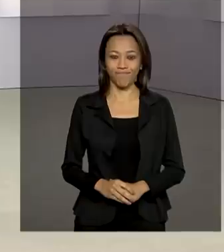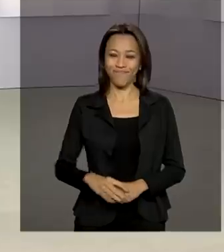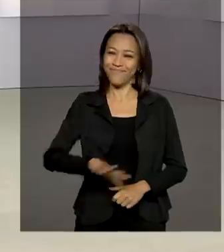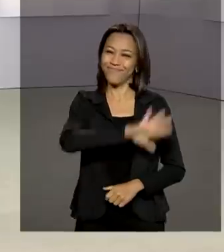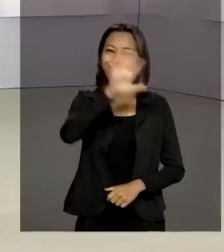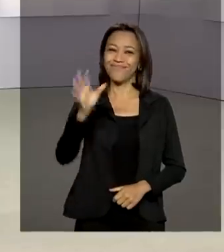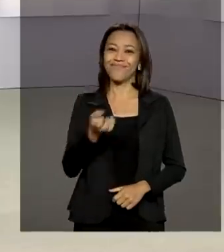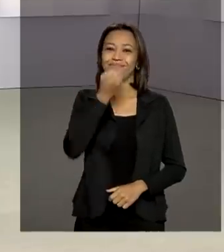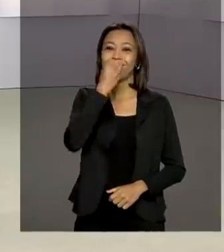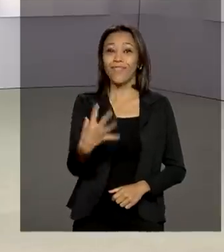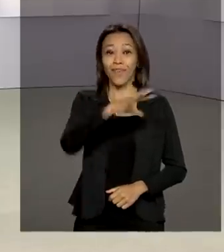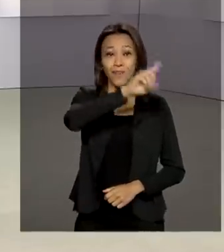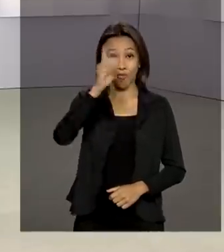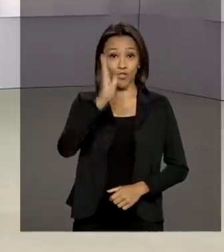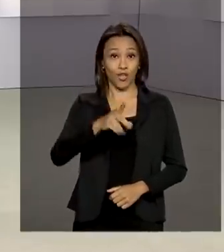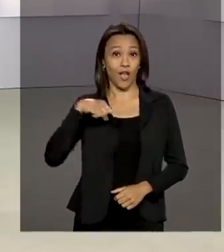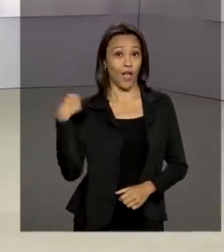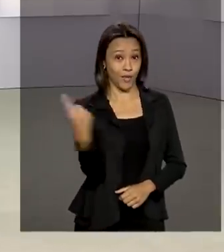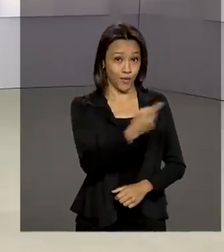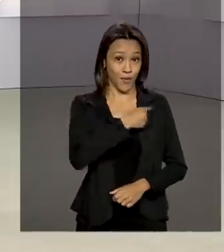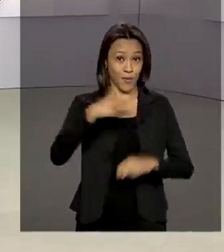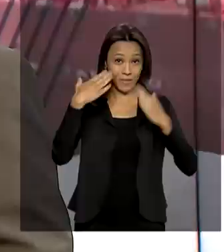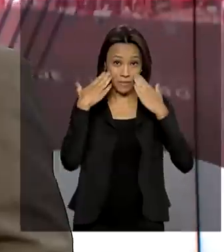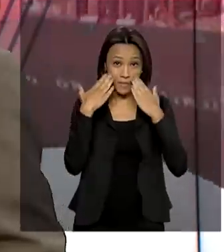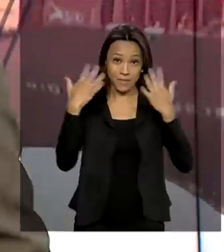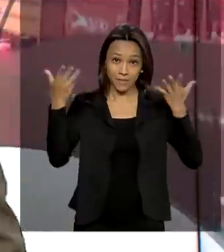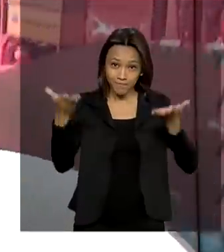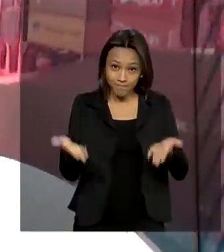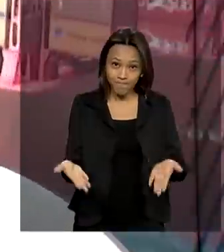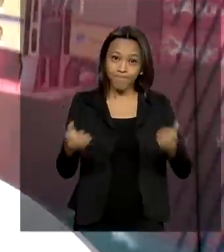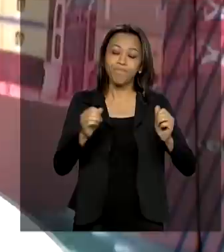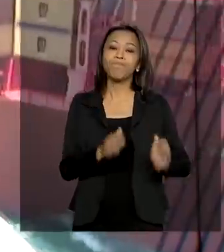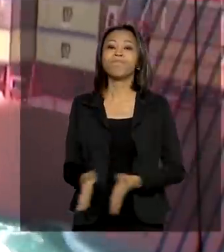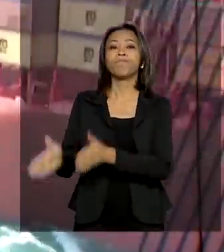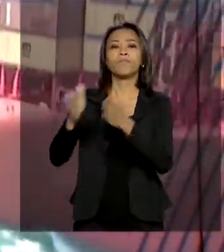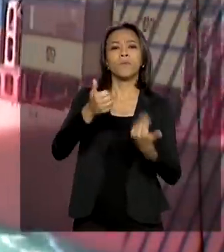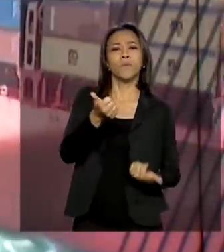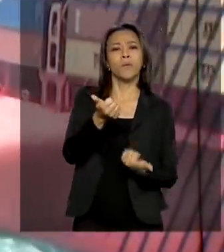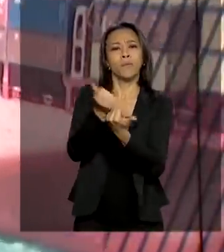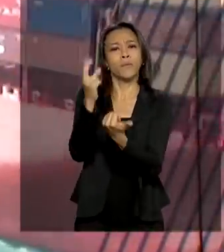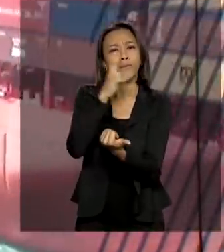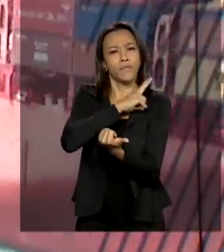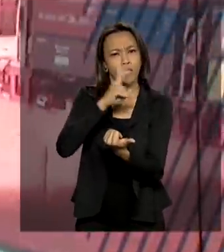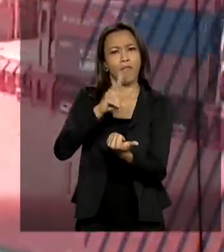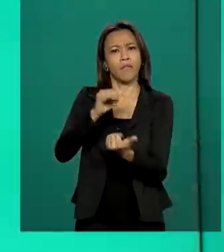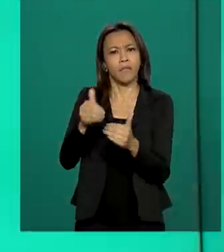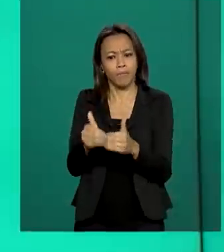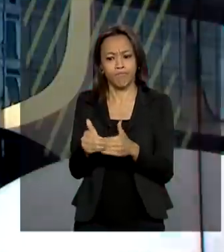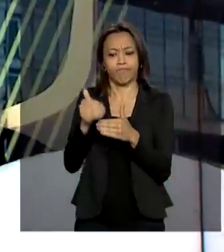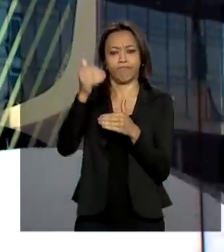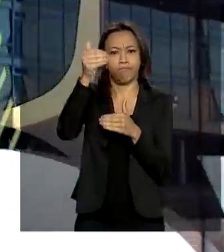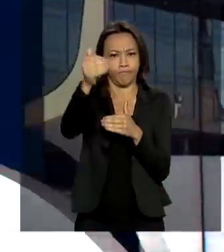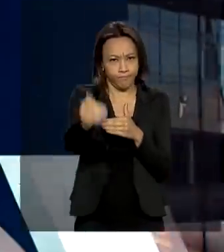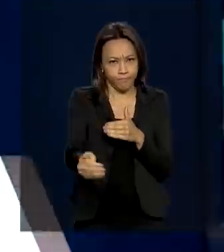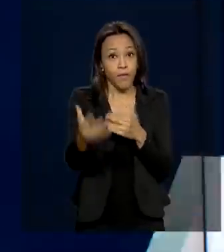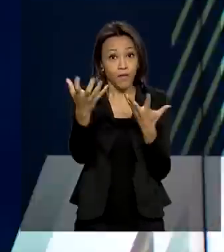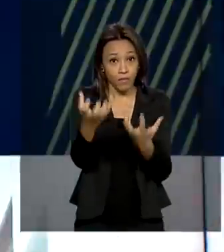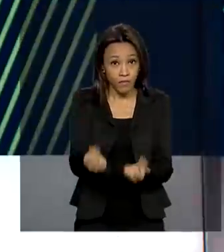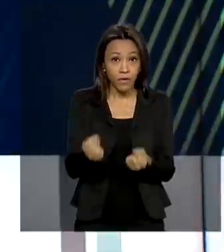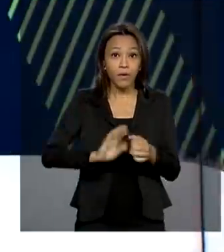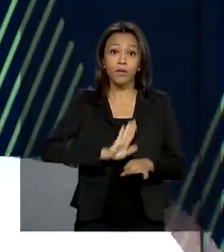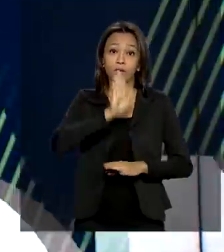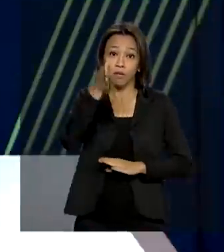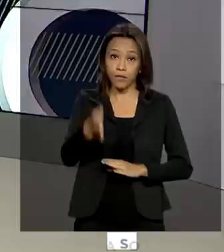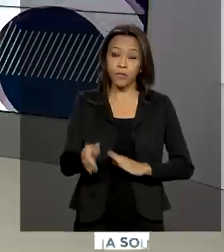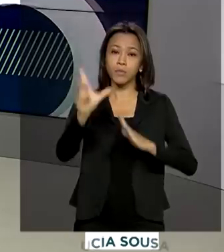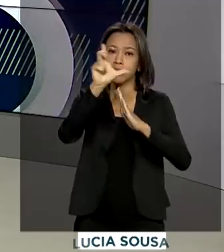Olá, bom dia. Já estamos no ar com o governo agora. O auxílio emergencial vai ser prorrogado. Nós vamos ao vivo ao